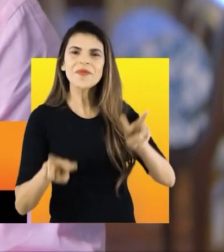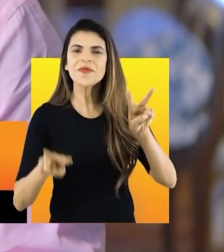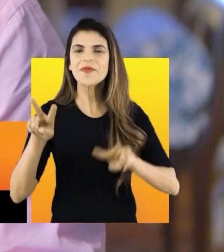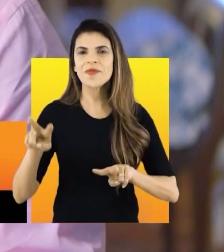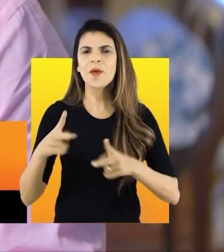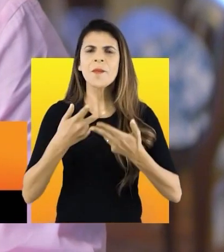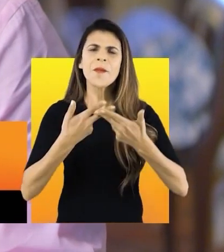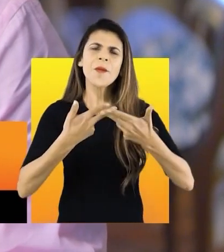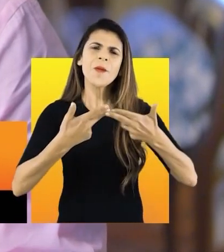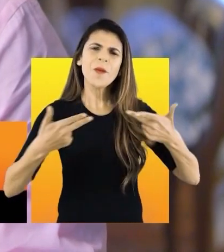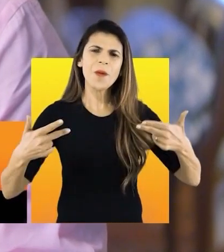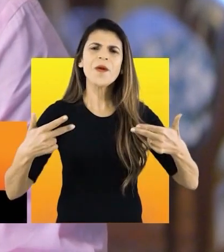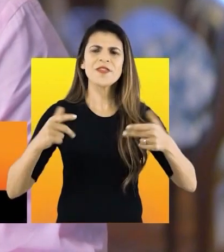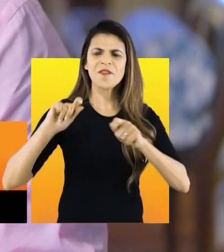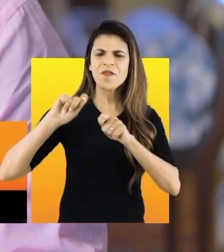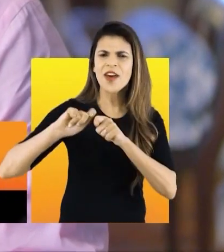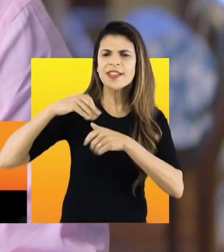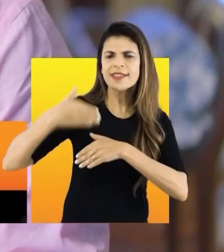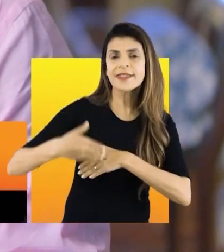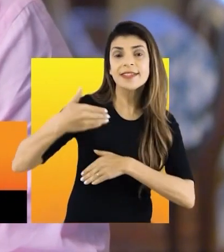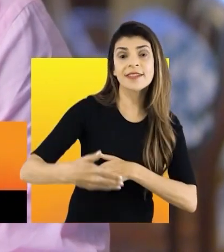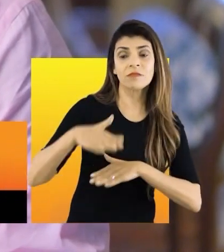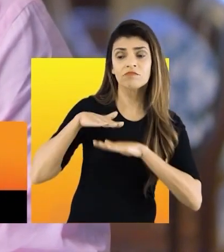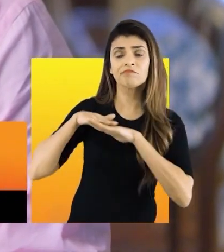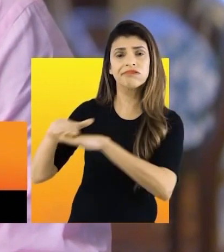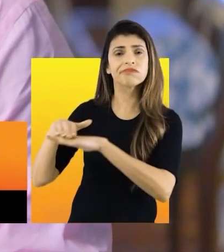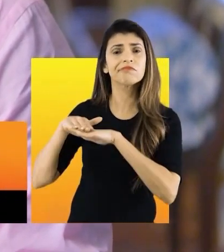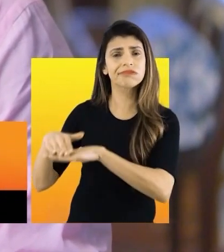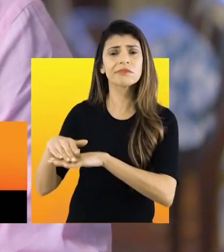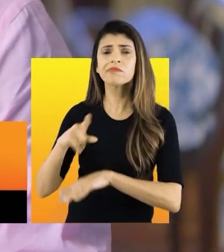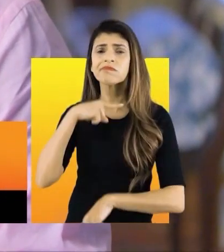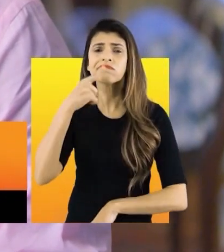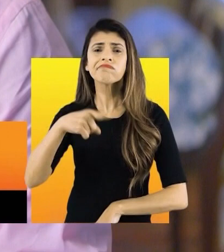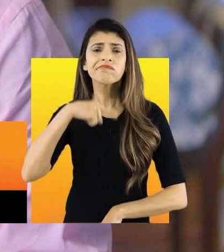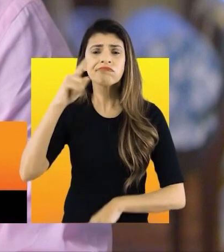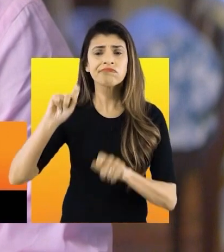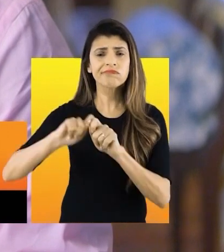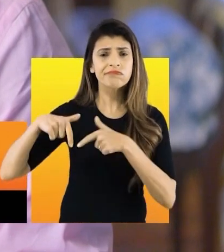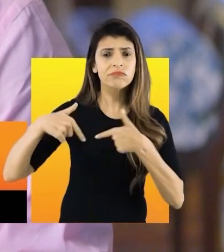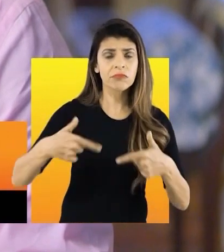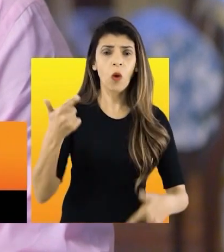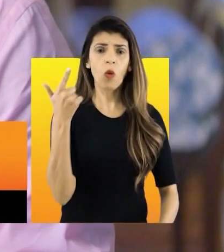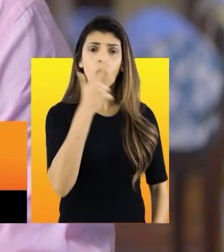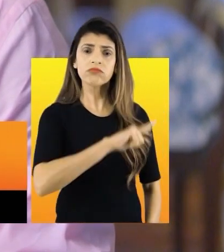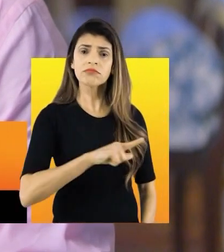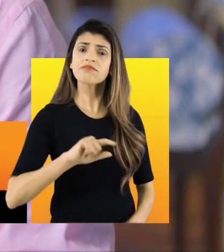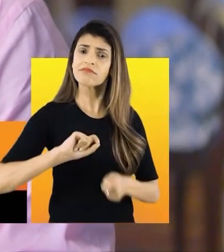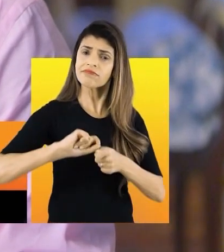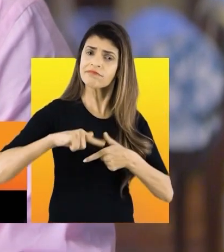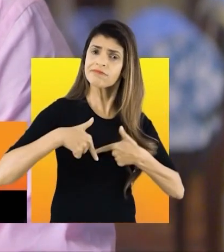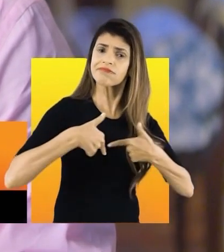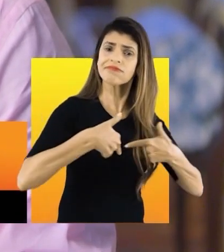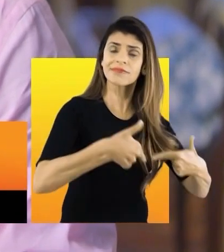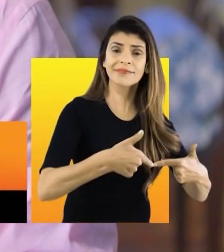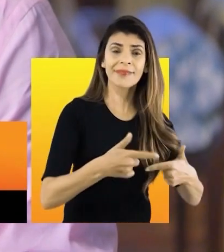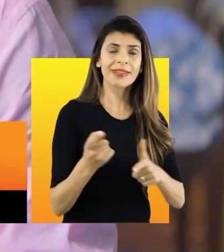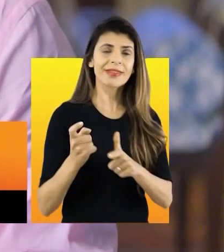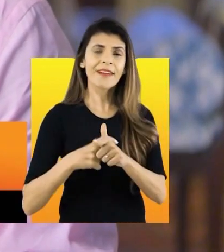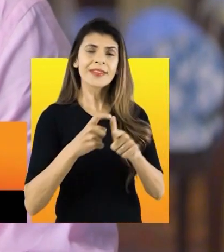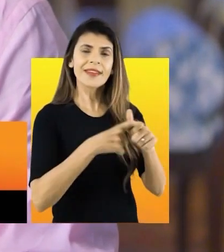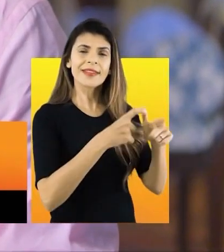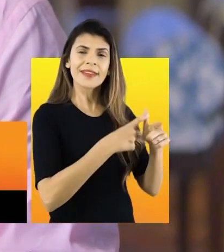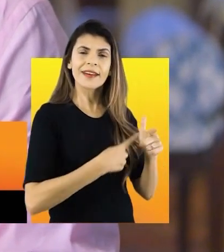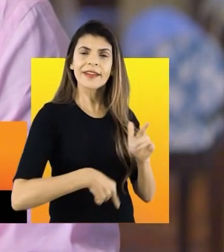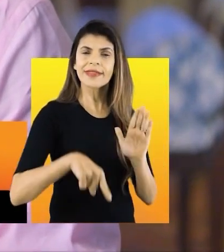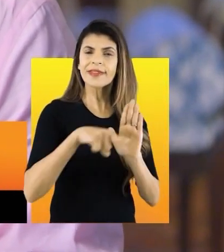muitas coisas feitas que disseram que eu não teria condição de fazer ver o rio de janeiro que tinha déficits e